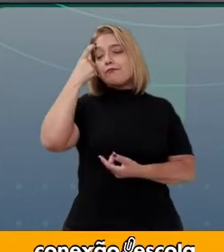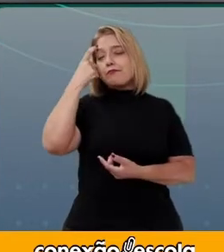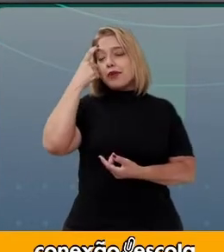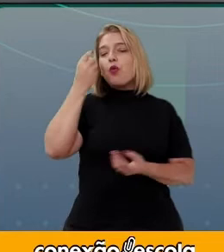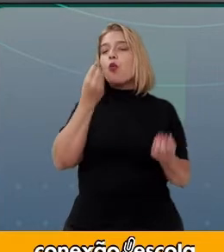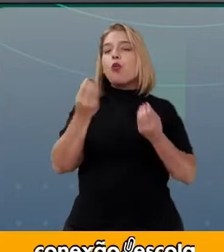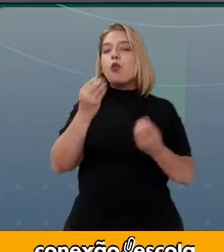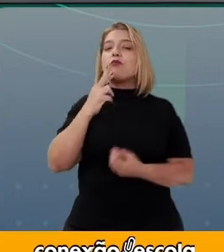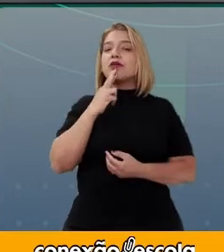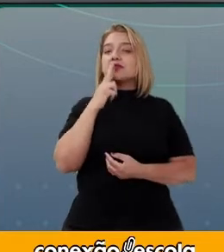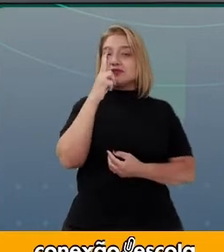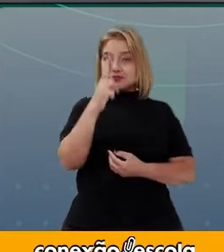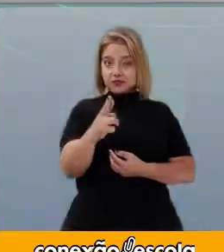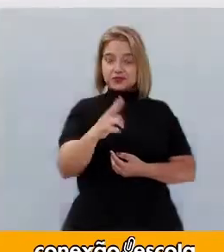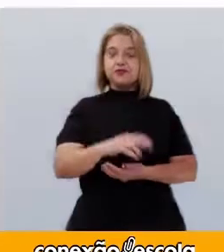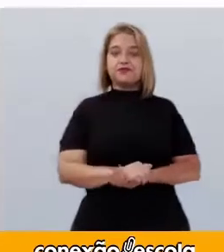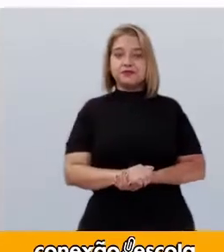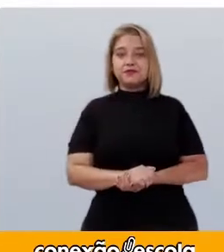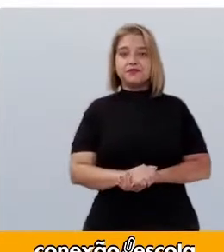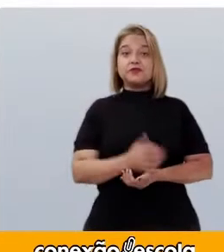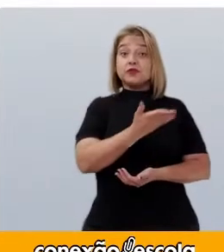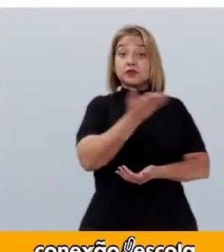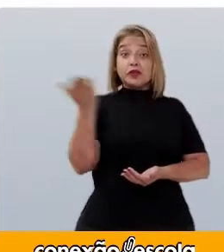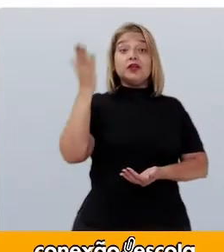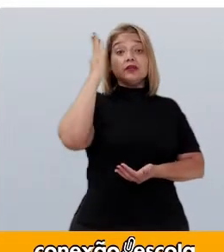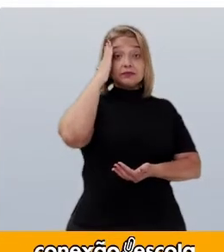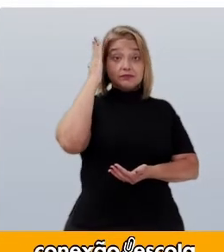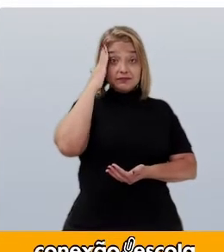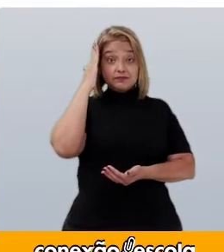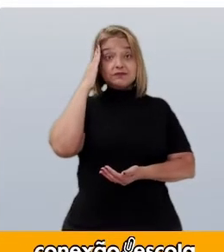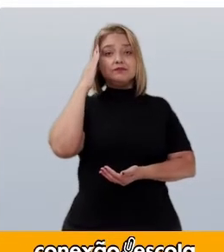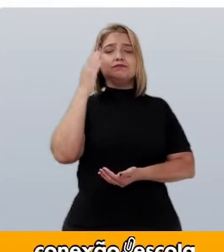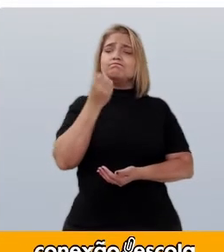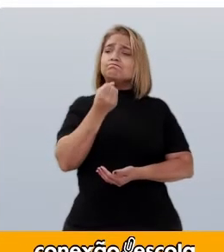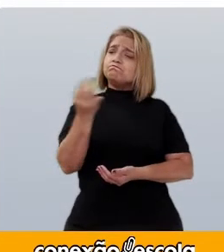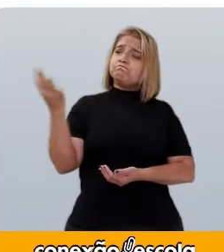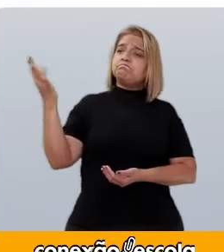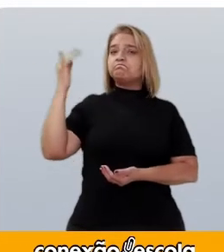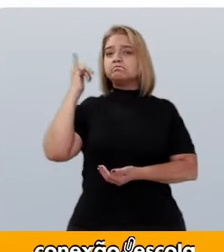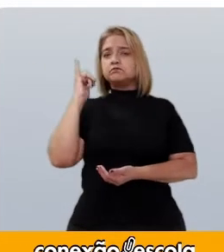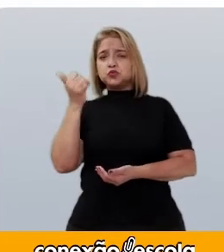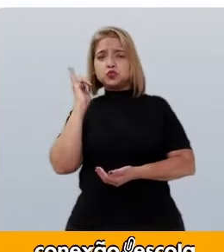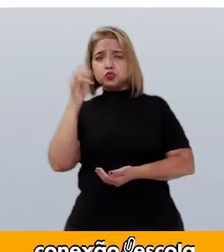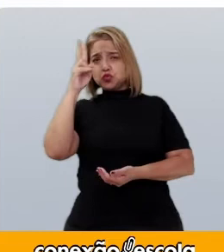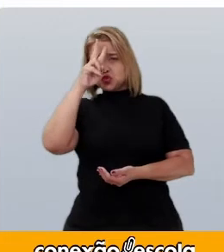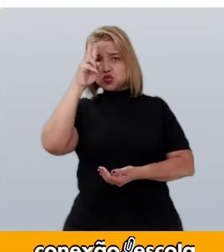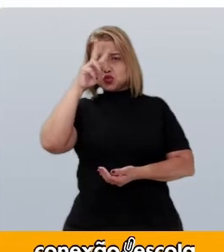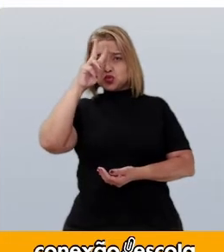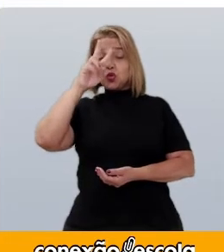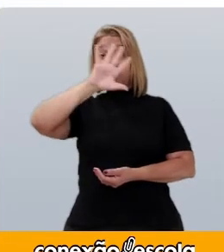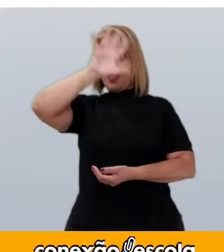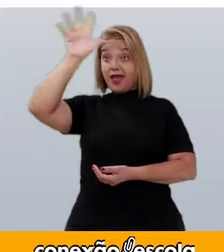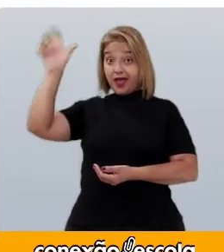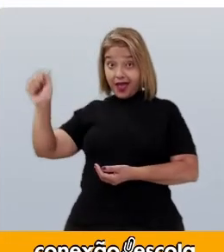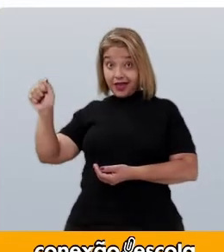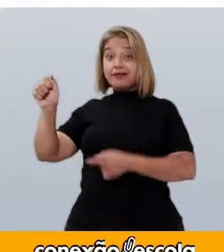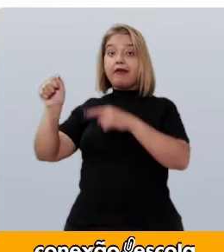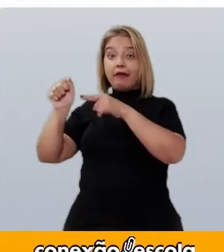responder Você sabia Que muitas histórias histórias africanas Eram